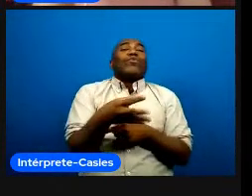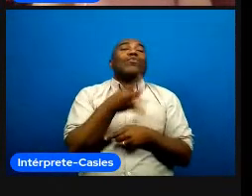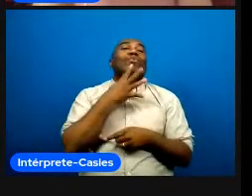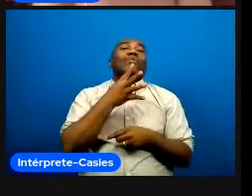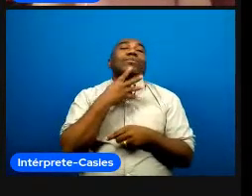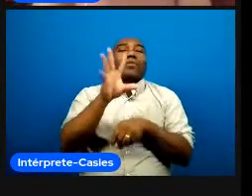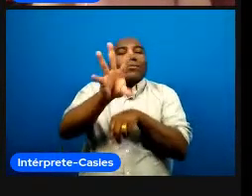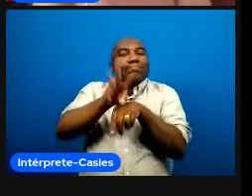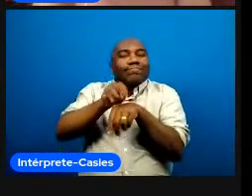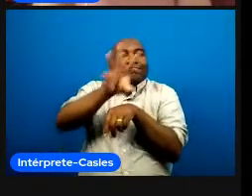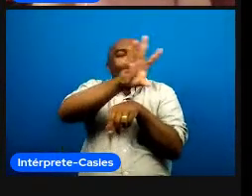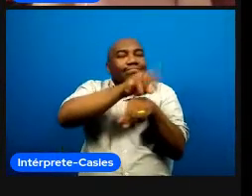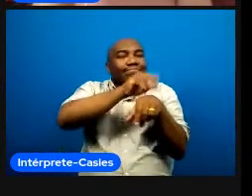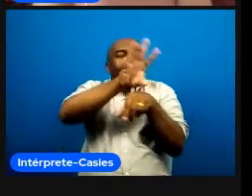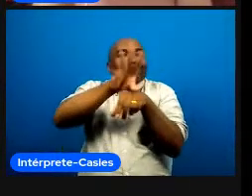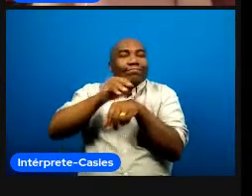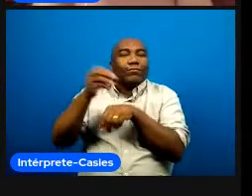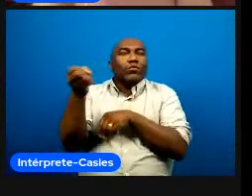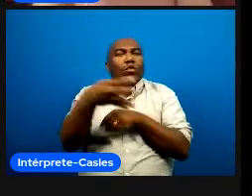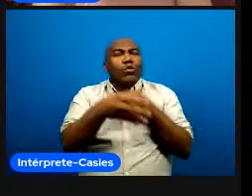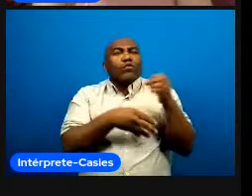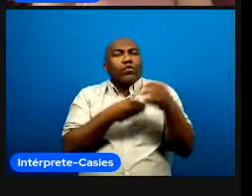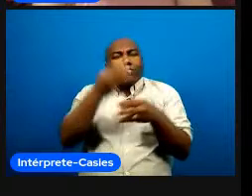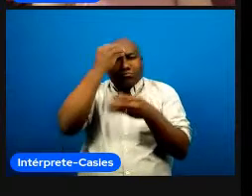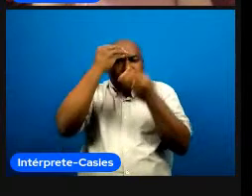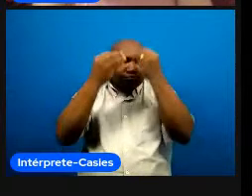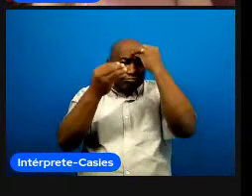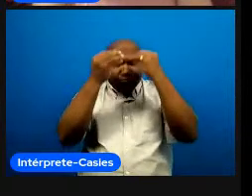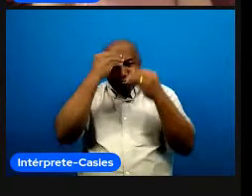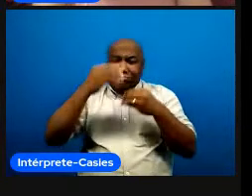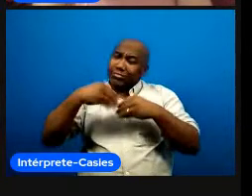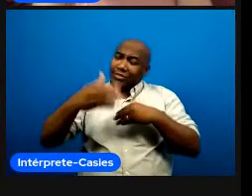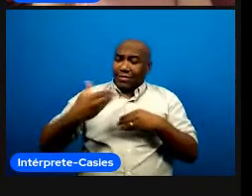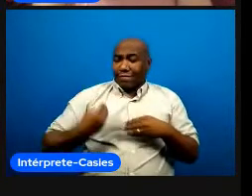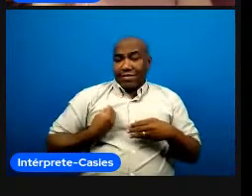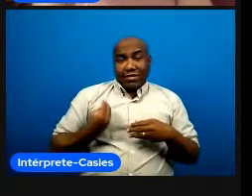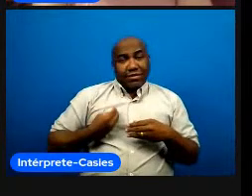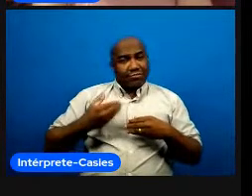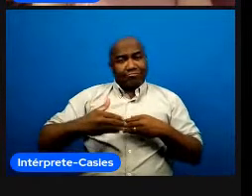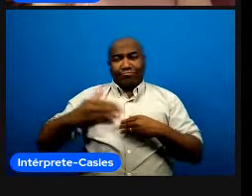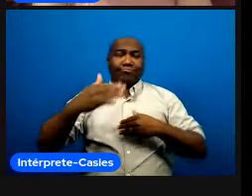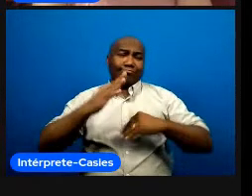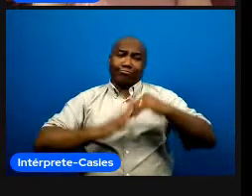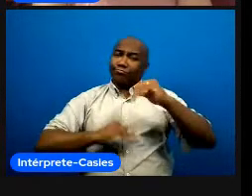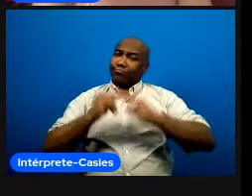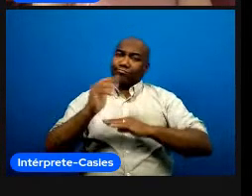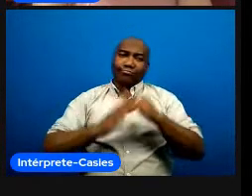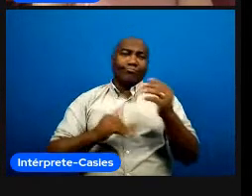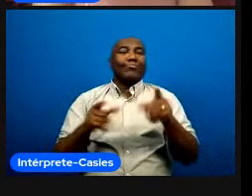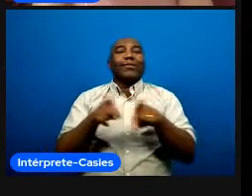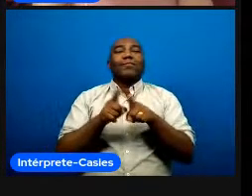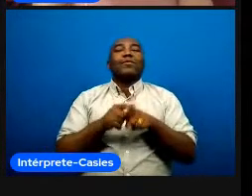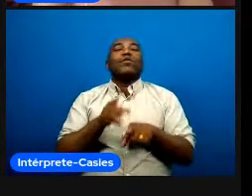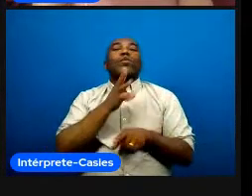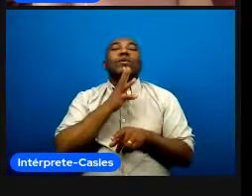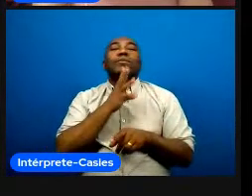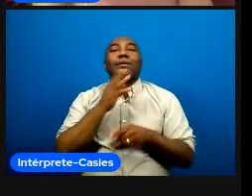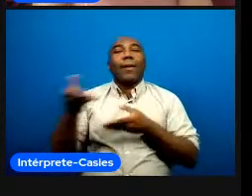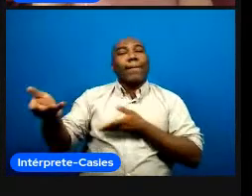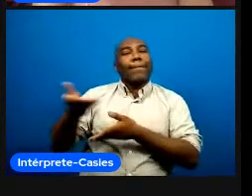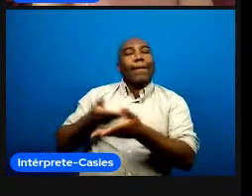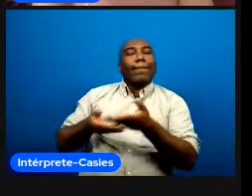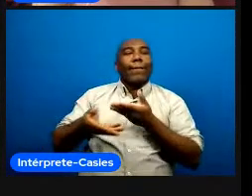grupos profissional interpessoal e intrapessoal teve gente que já colocou lá né conhecimento intrapessoal pessoal que